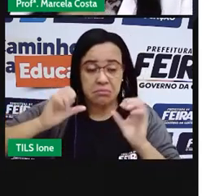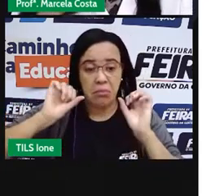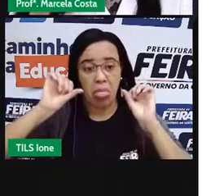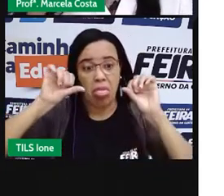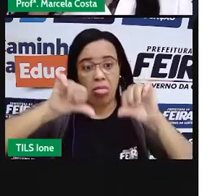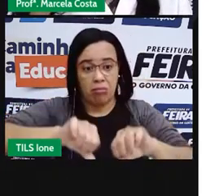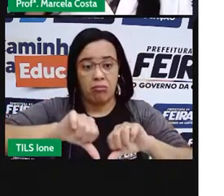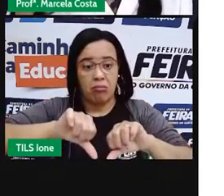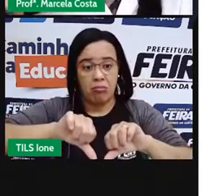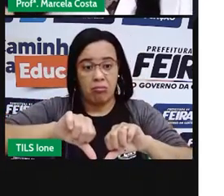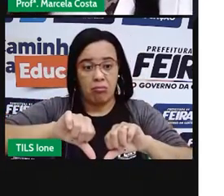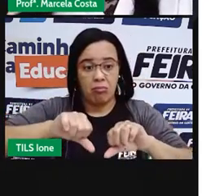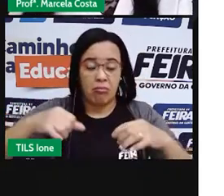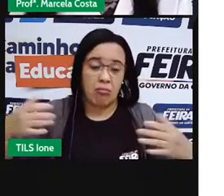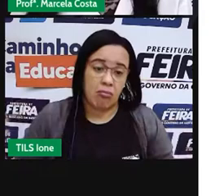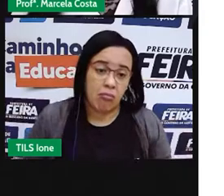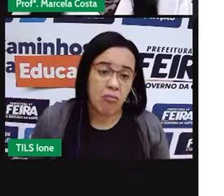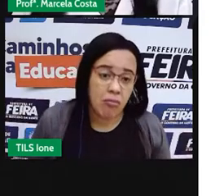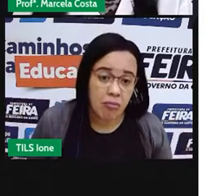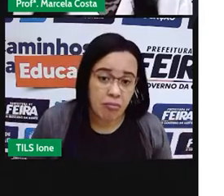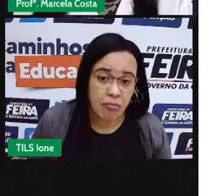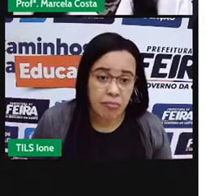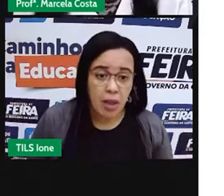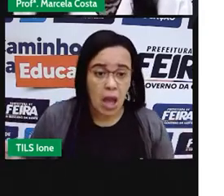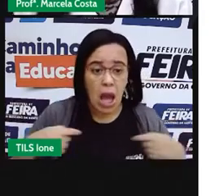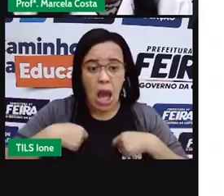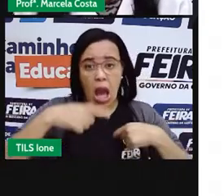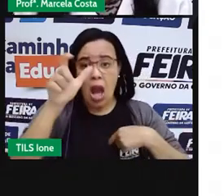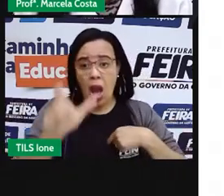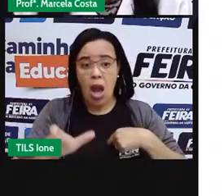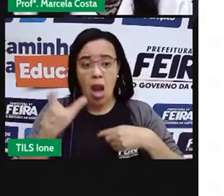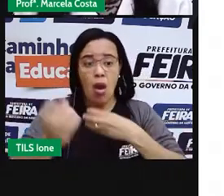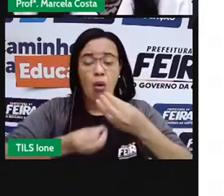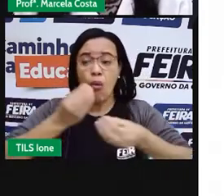E ele ficou. E como eu vou fazer com isso agora?